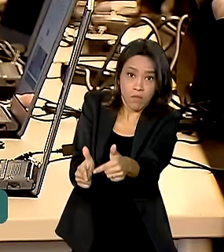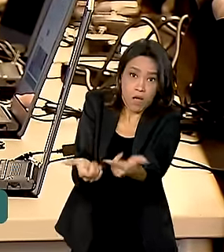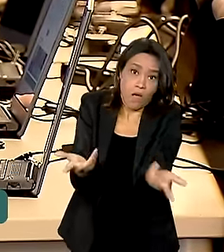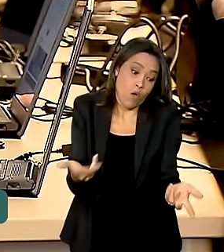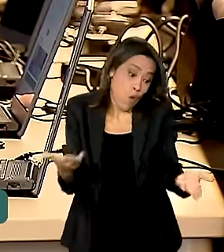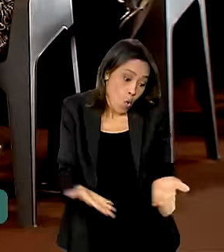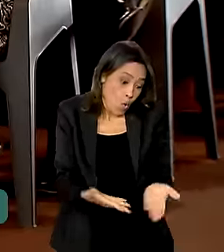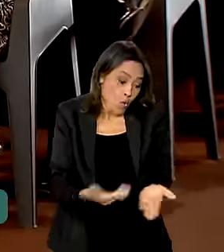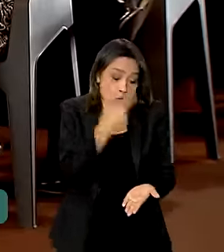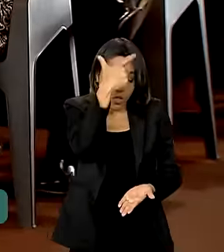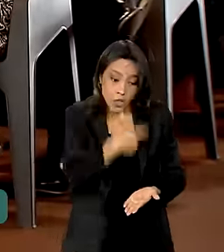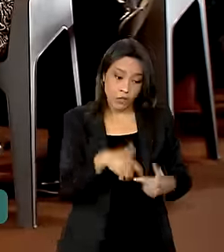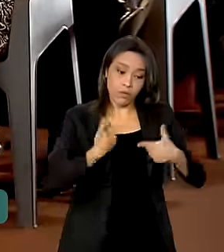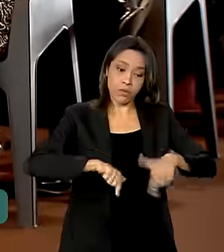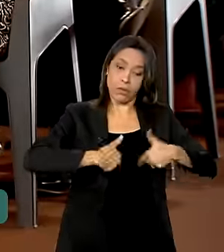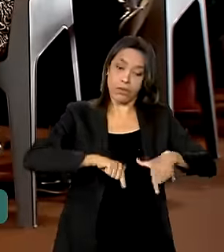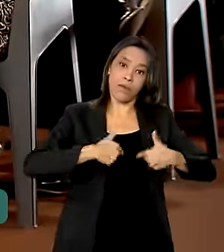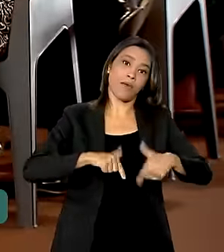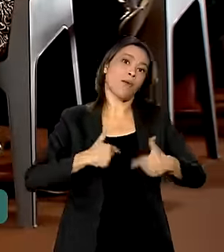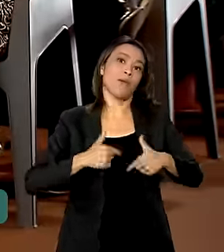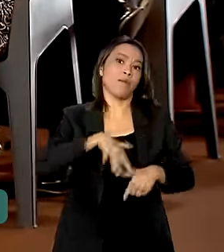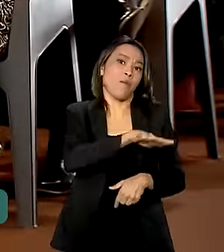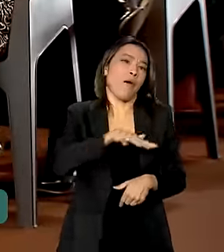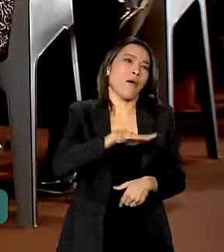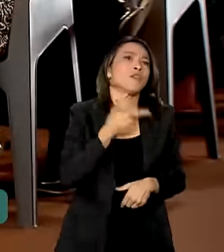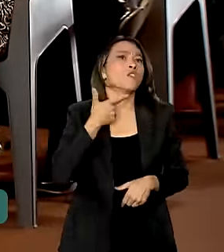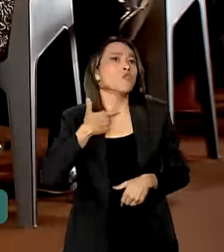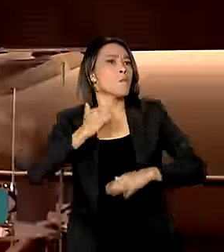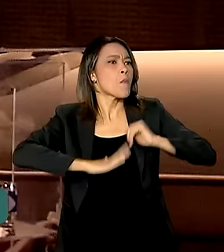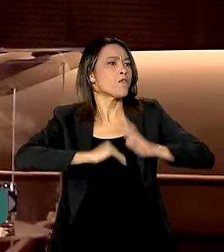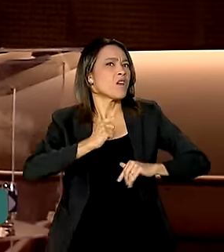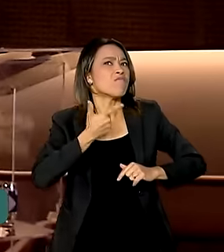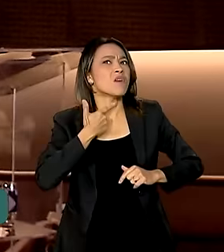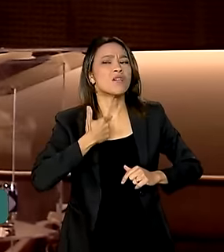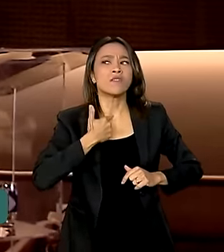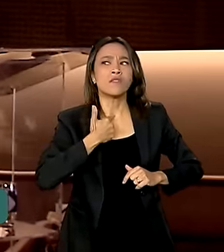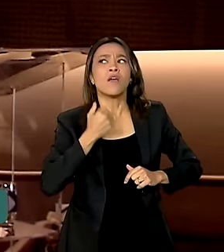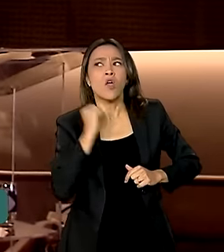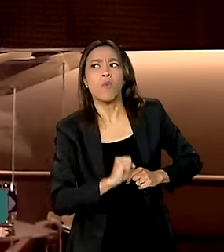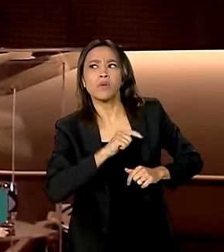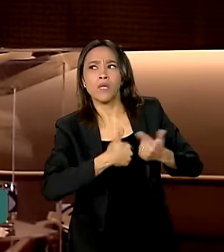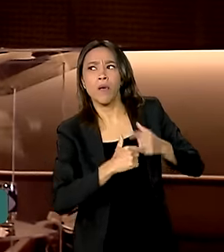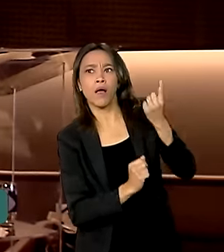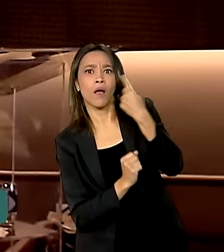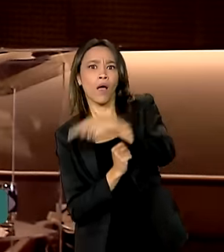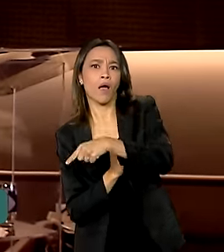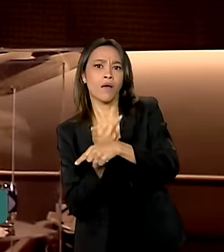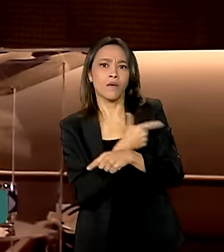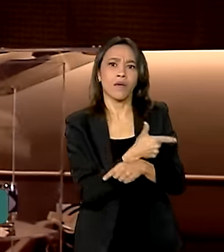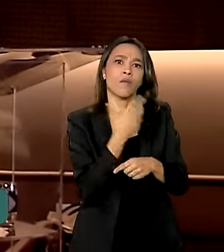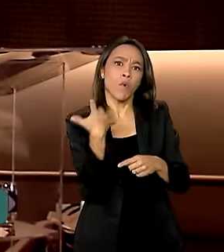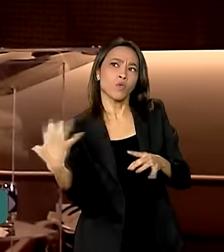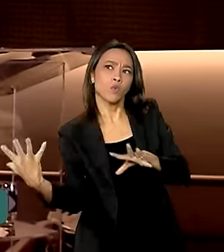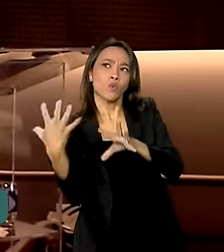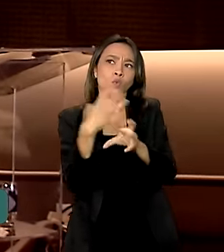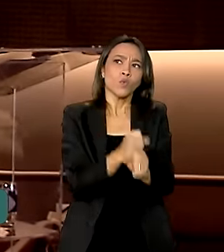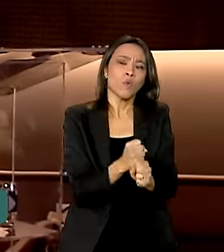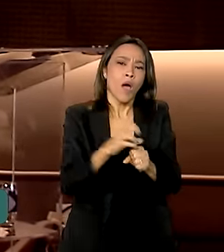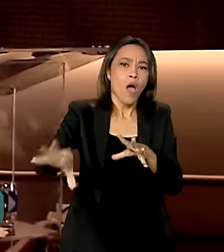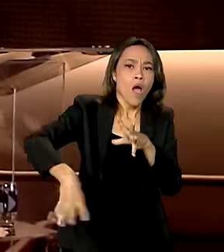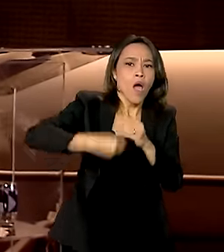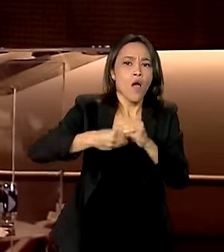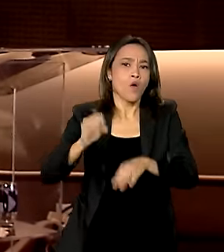poxa, hoje eu sou um trabalhador de tal área, tenho tais habilidades, quais outras áreas eu posso trabalhar com essas habilidades, e que eu posso somar, fazer um curso